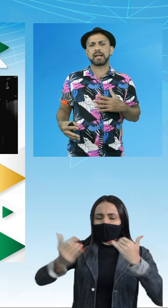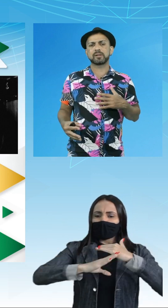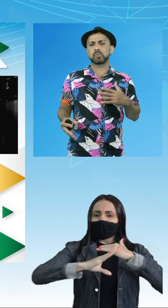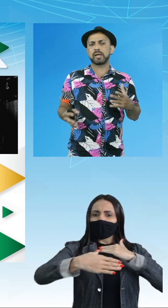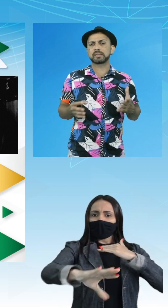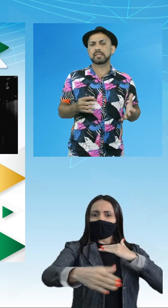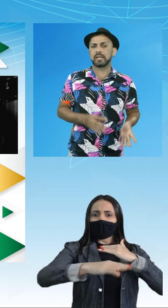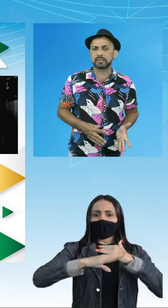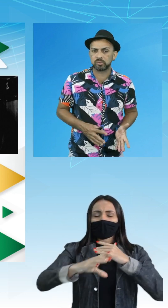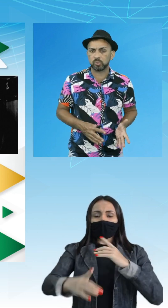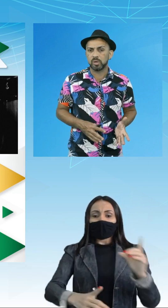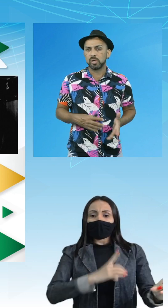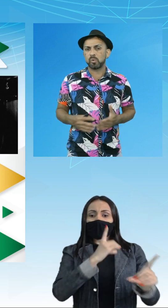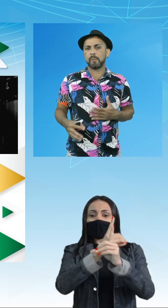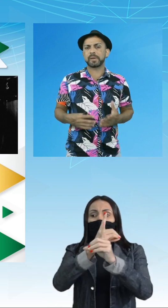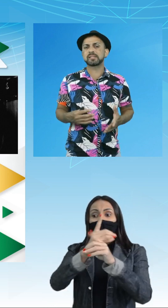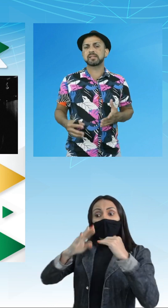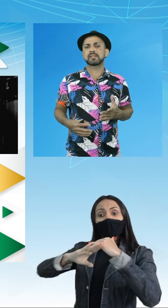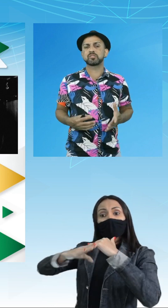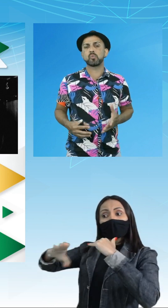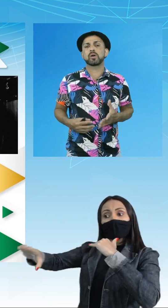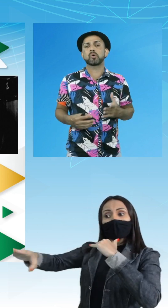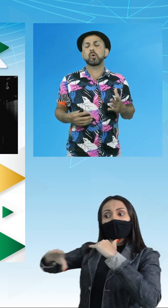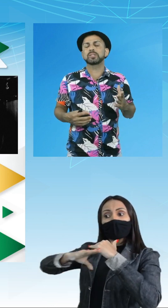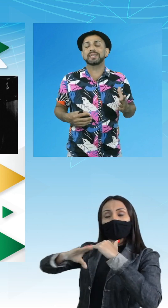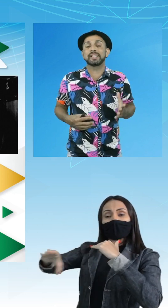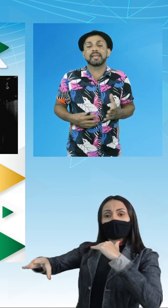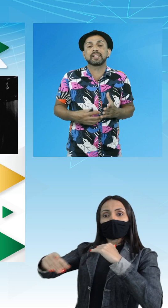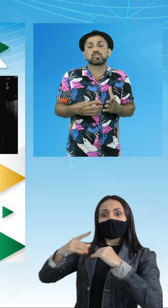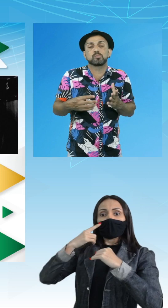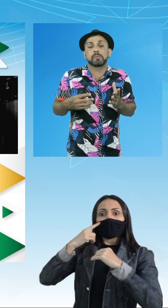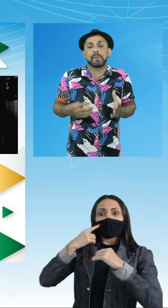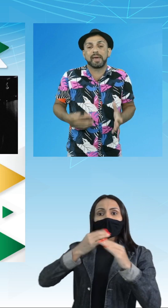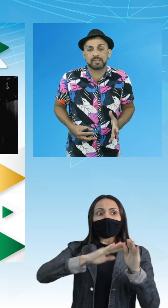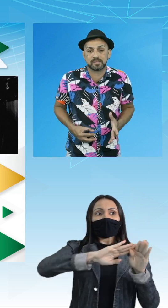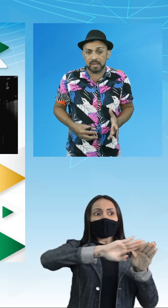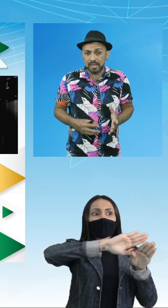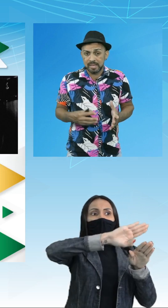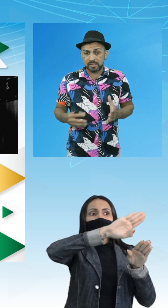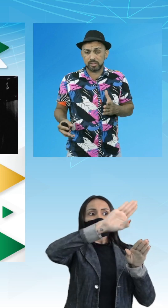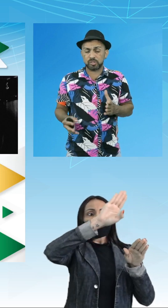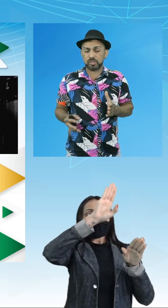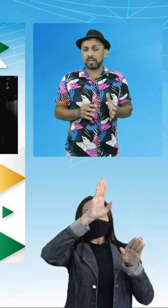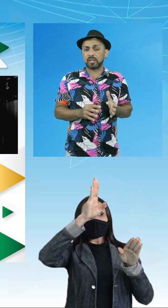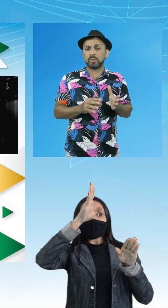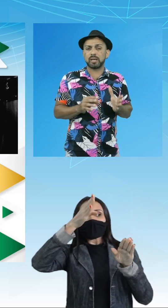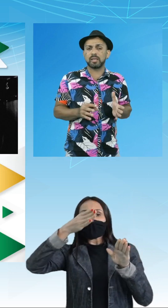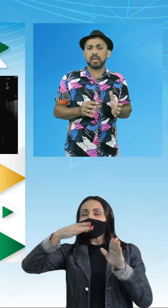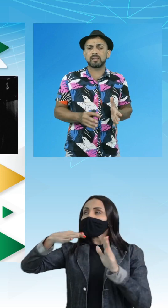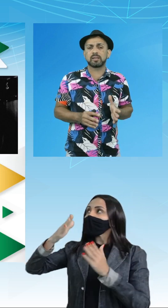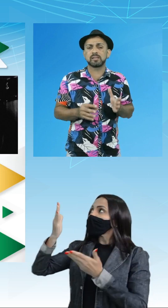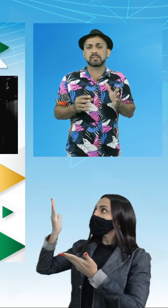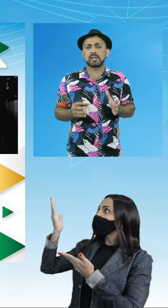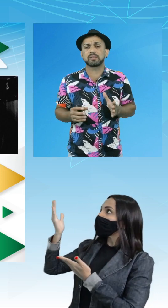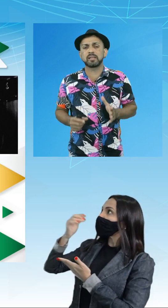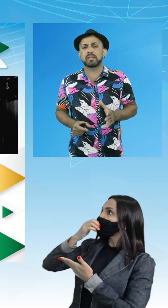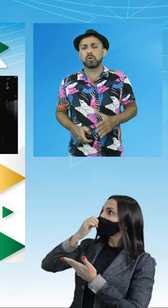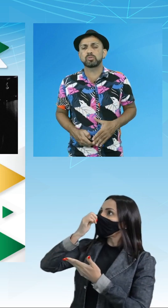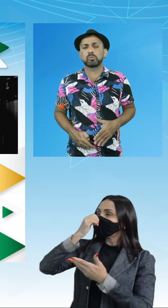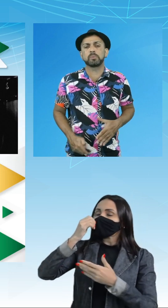depararam no Atlântico com a presença de uma cordilheira submessa, se estendendo ali entre